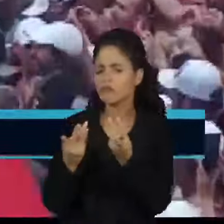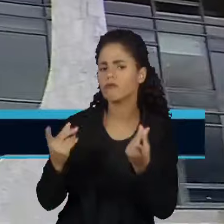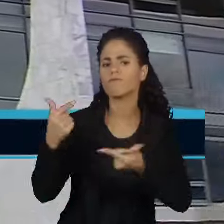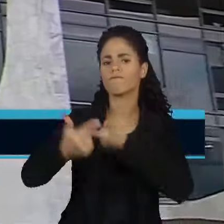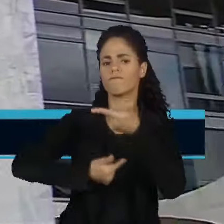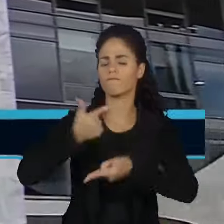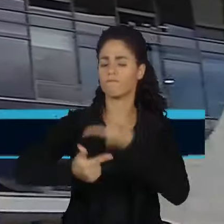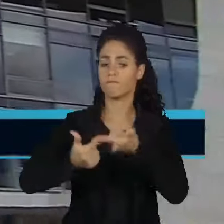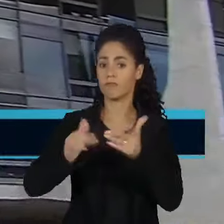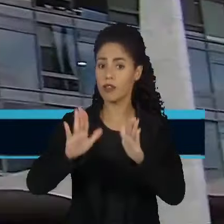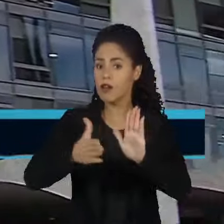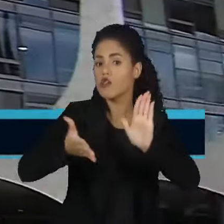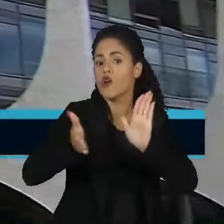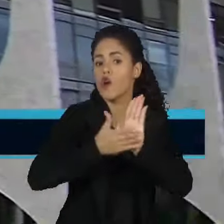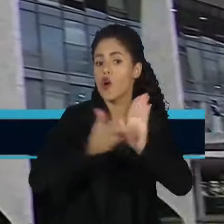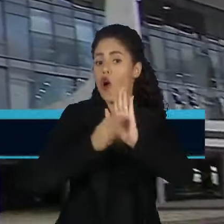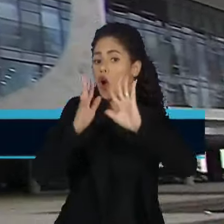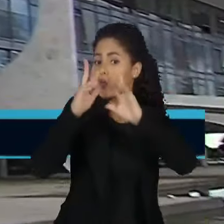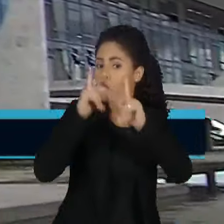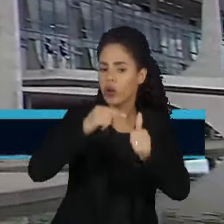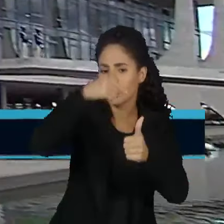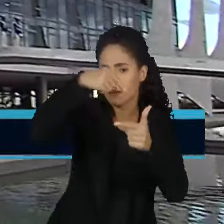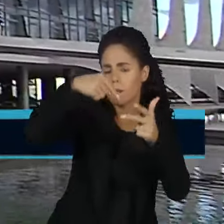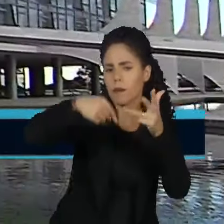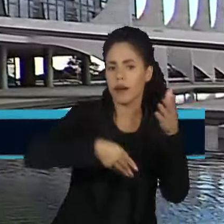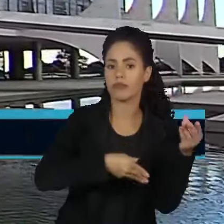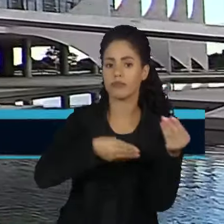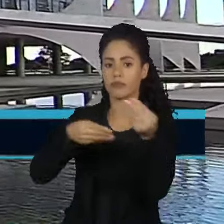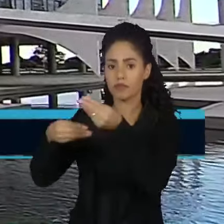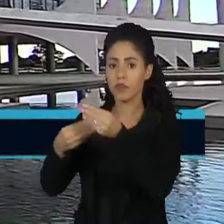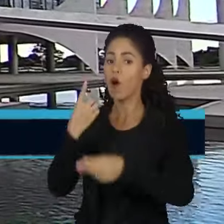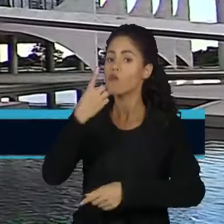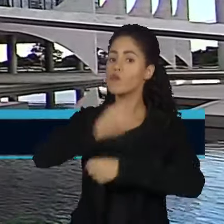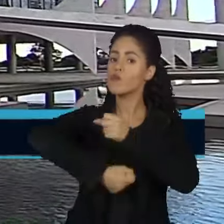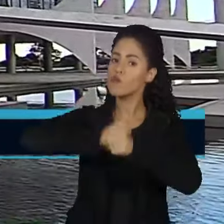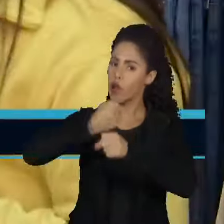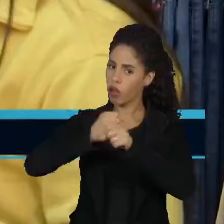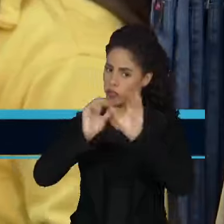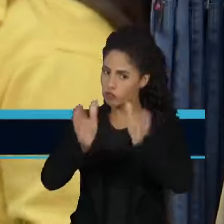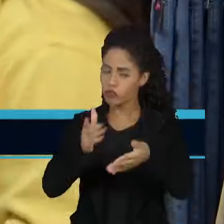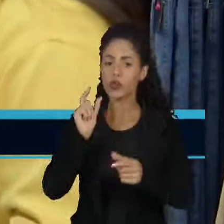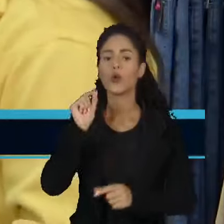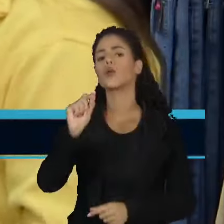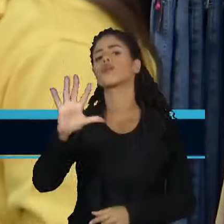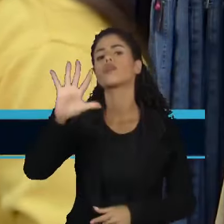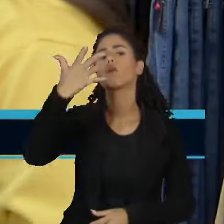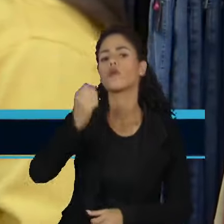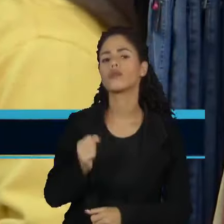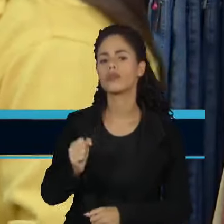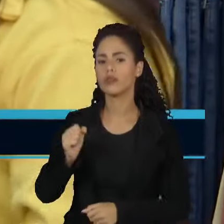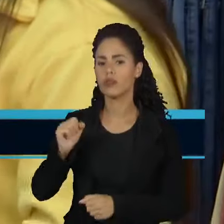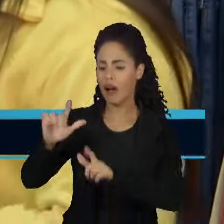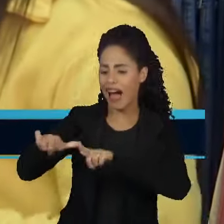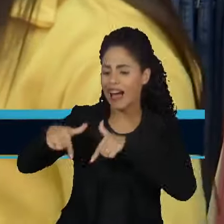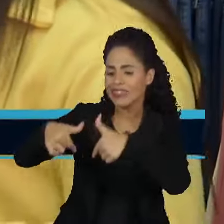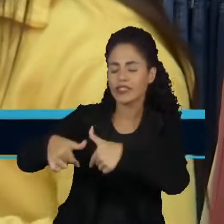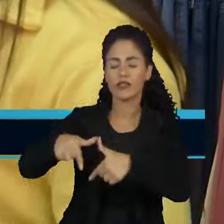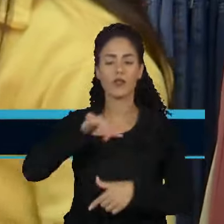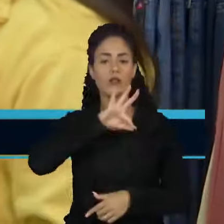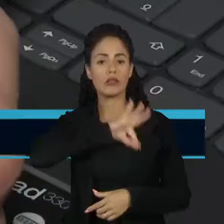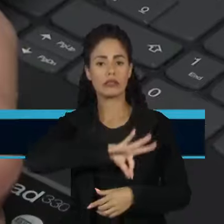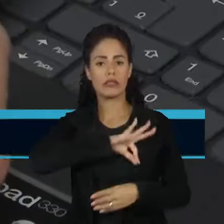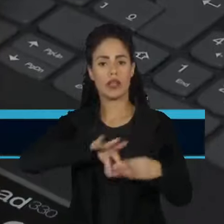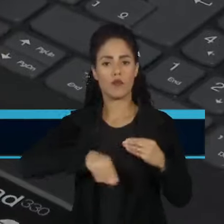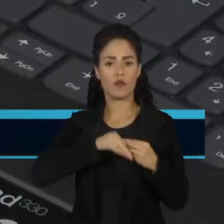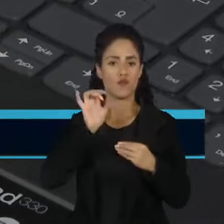trabalhador. Das propostas apresentadas pelo governo em mais de um ano de mandato, o que saiu do papel foi o aumento do salário